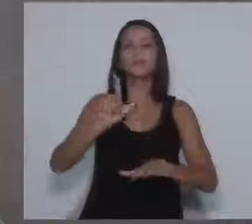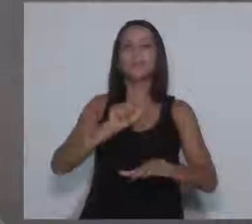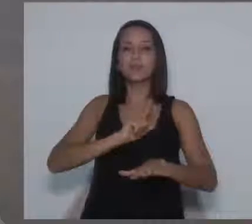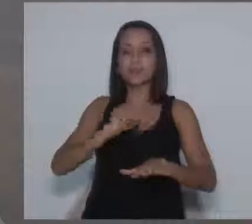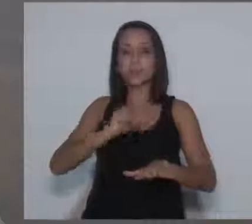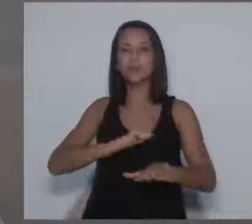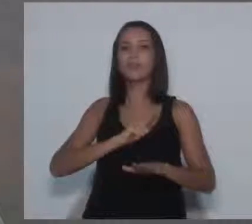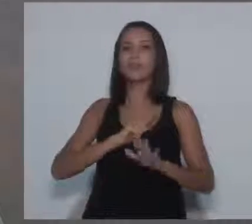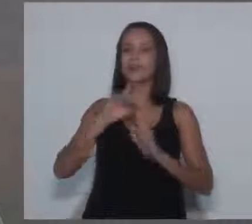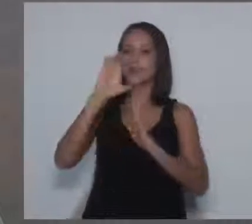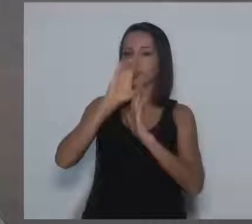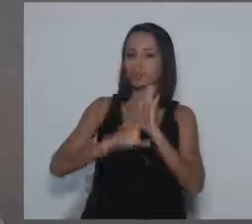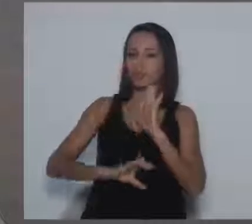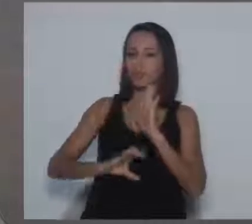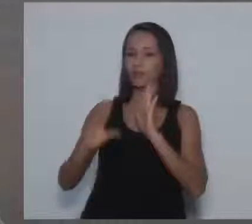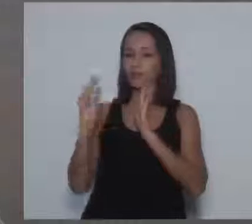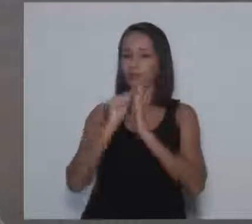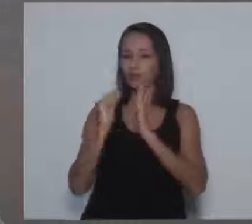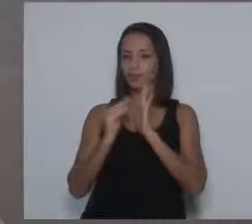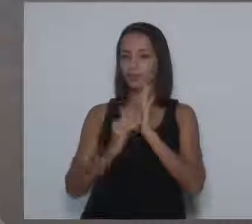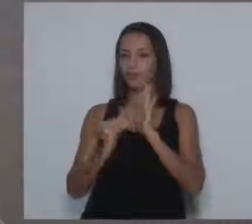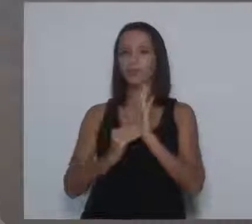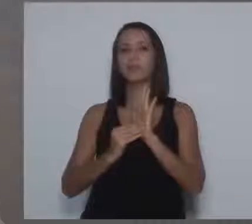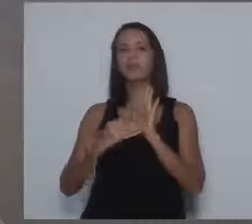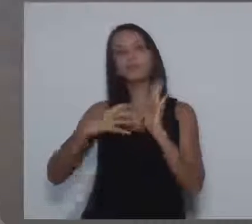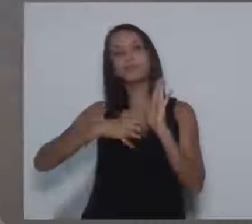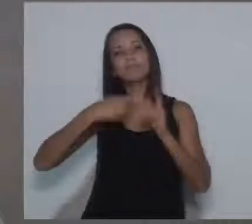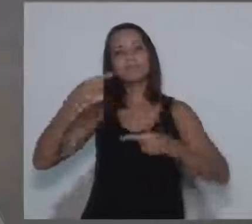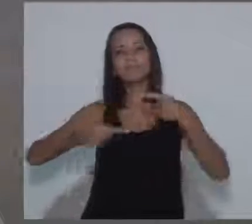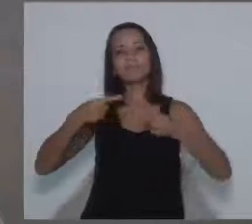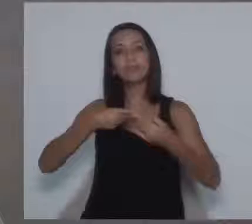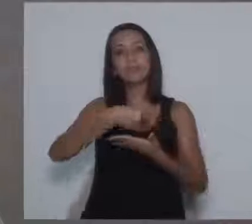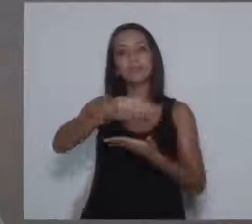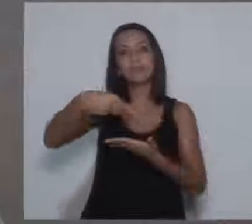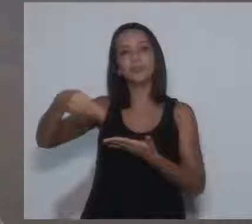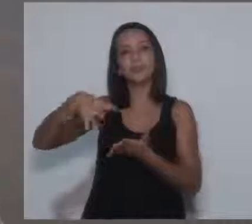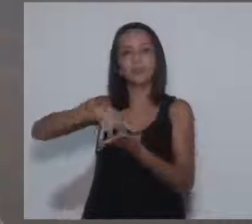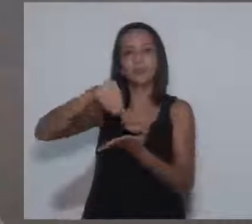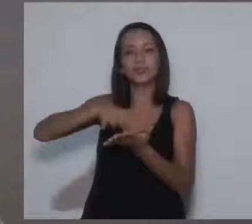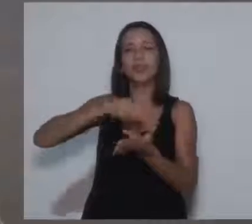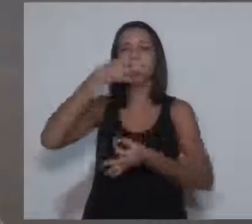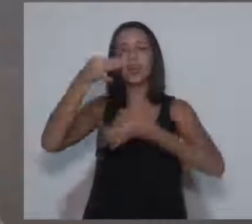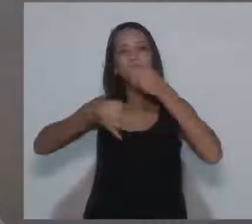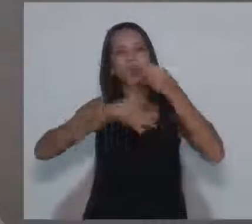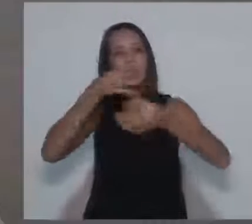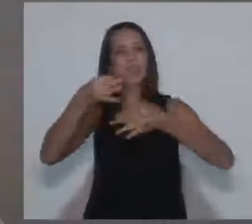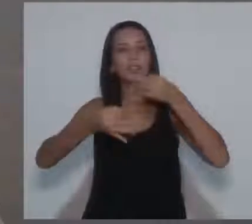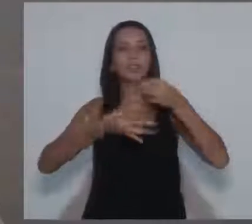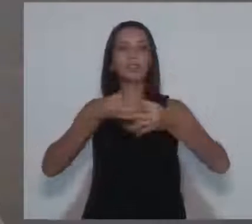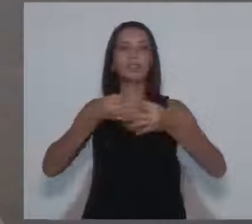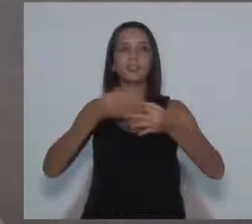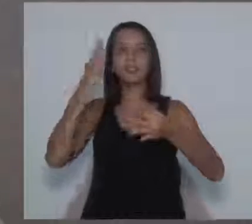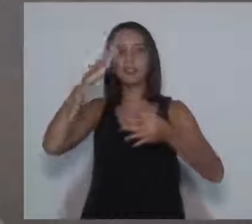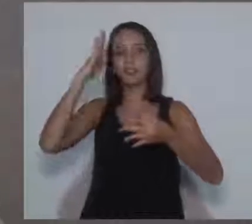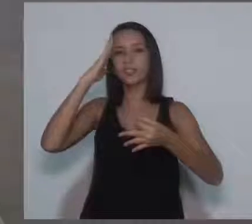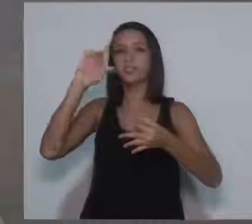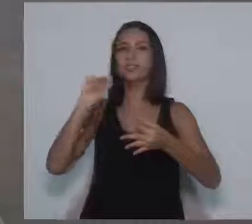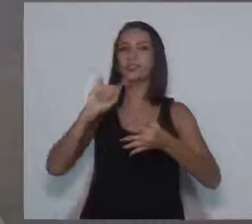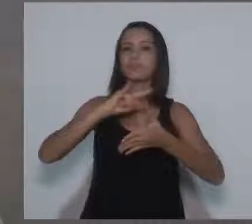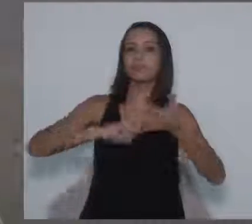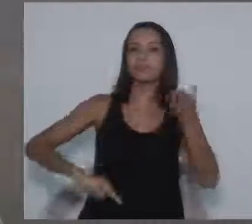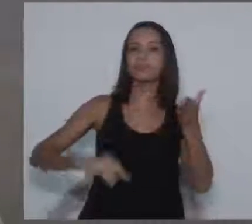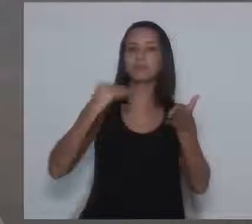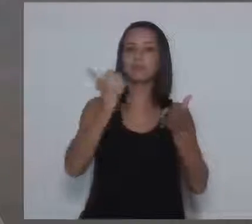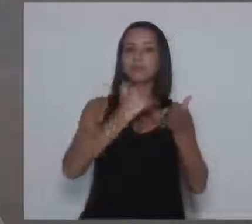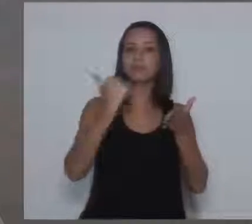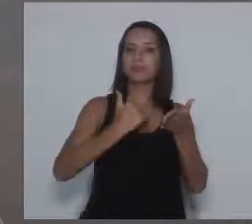o conteúdo do material, e aí nós vamos sentar para discutir, vou passar uma cópia para cada um, para sugerir ideias, para entender o que os textos estão